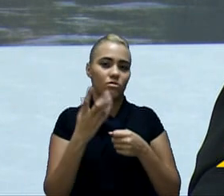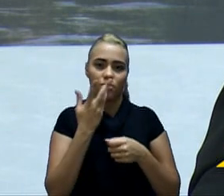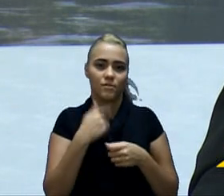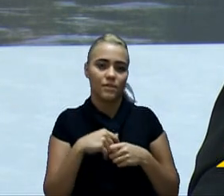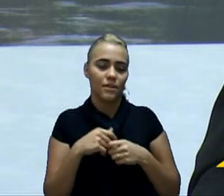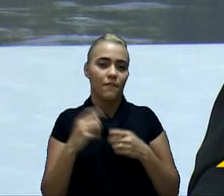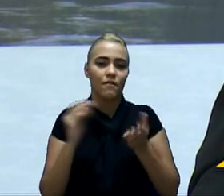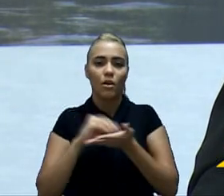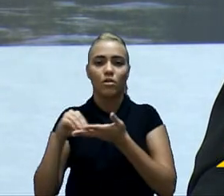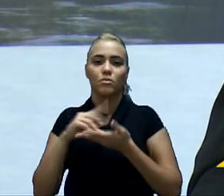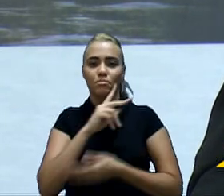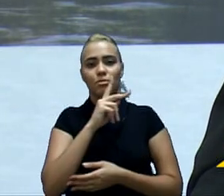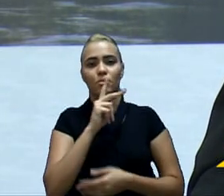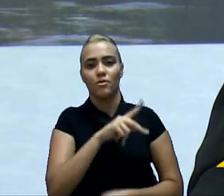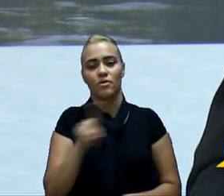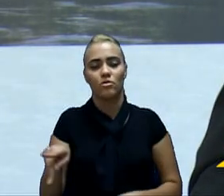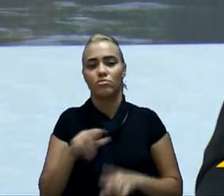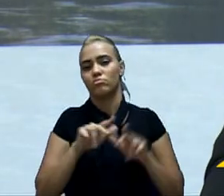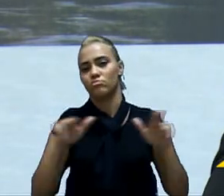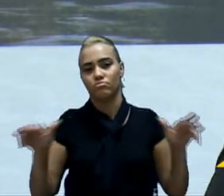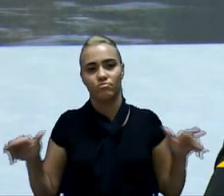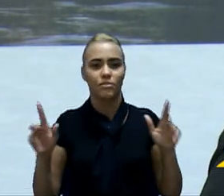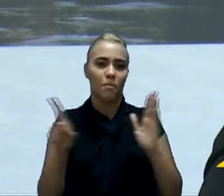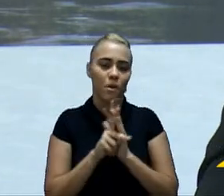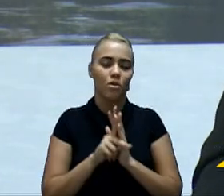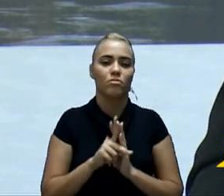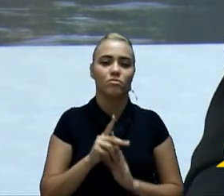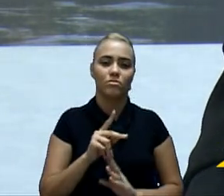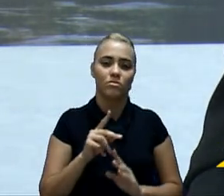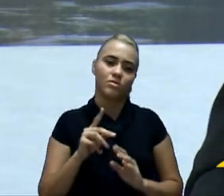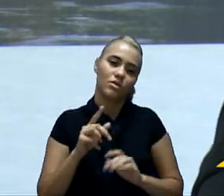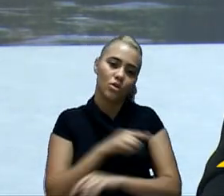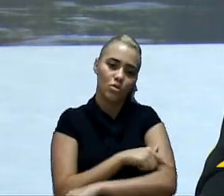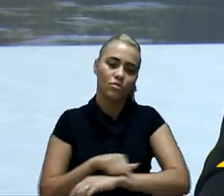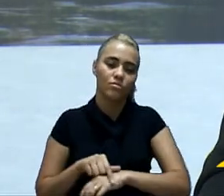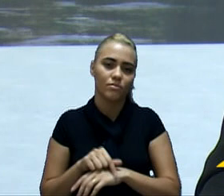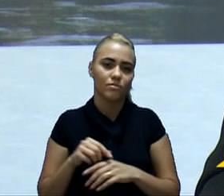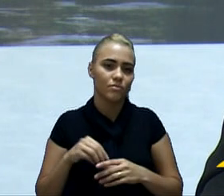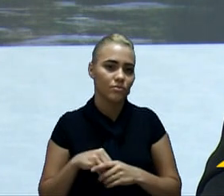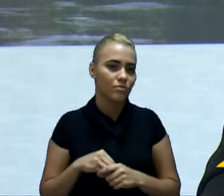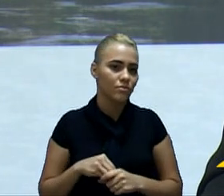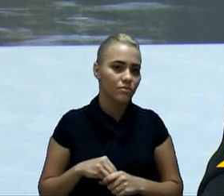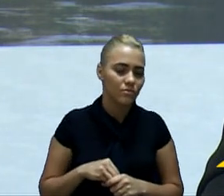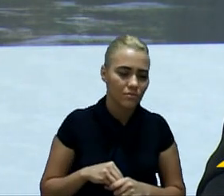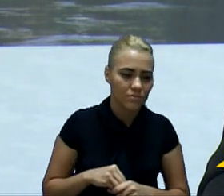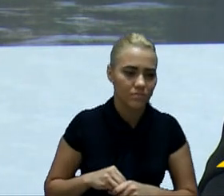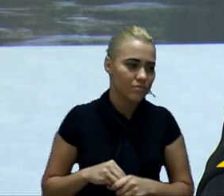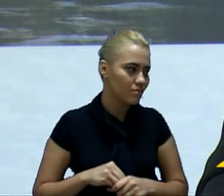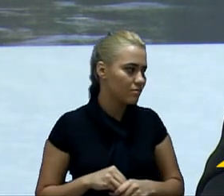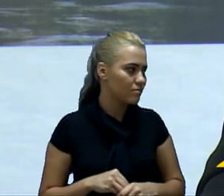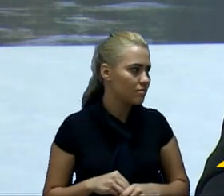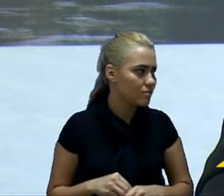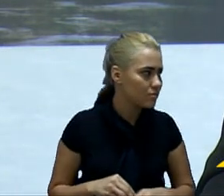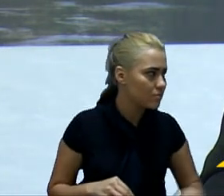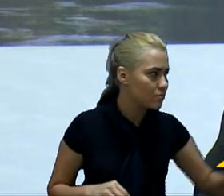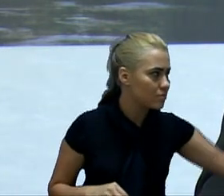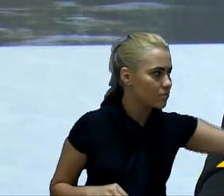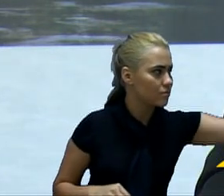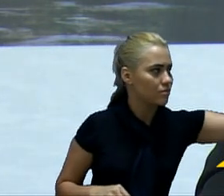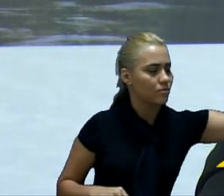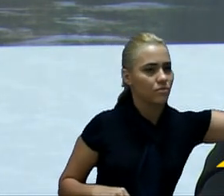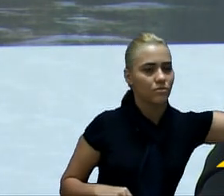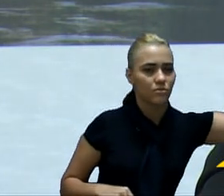Eu recebi ontem, uma coincidência, eu recebi ontem, por volta das 14 horas, o processo que trata da contratação